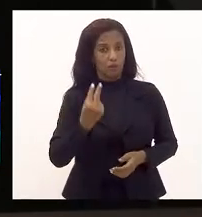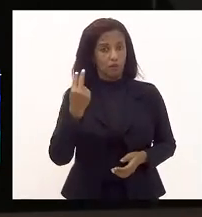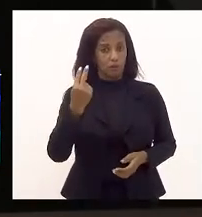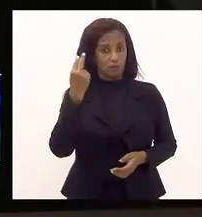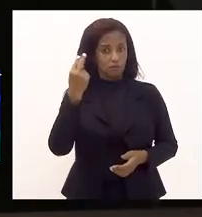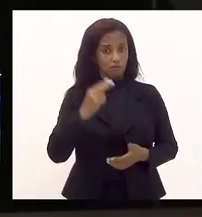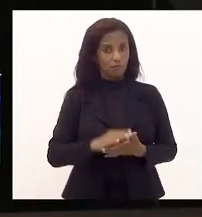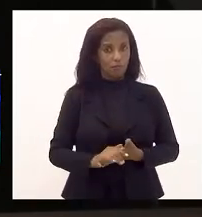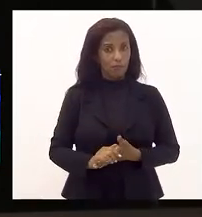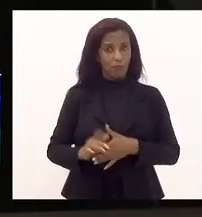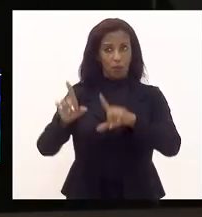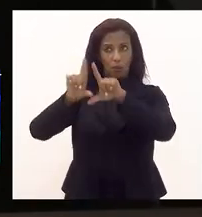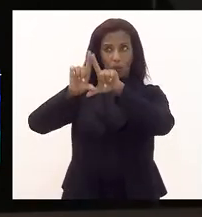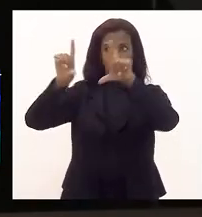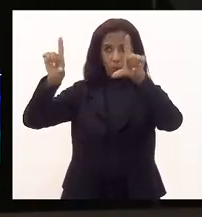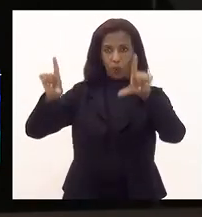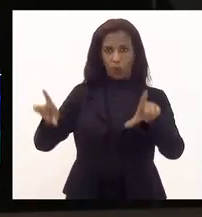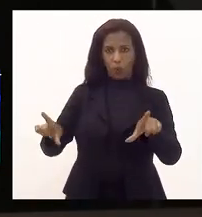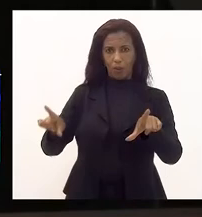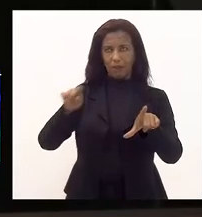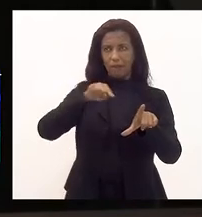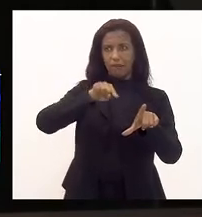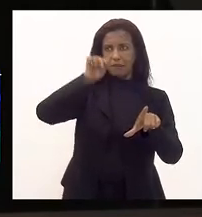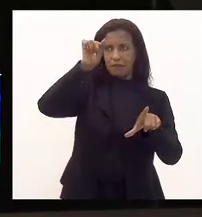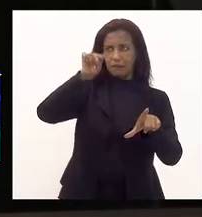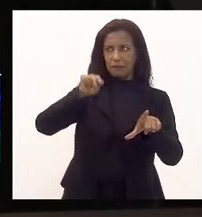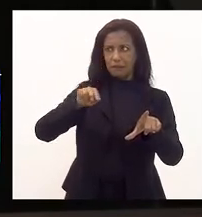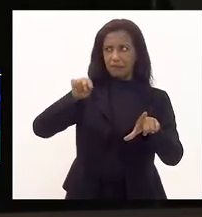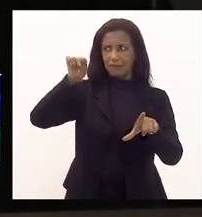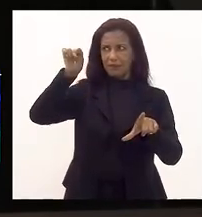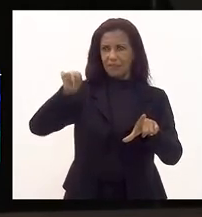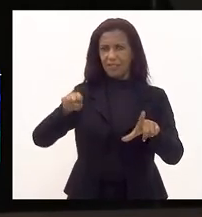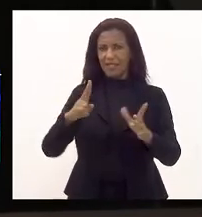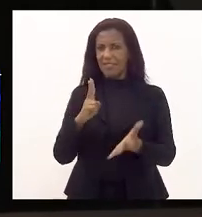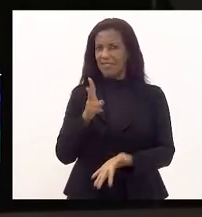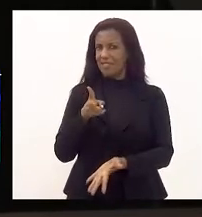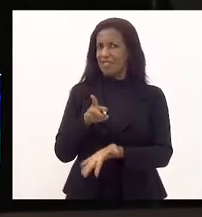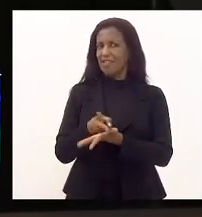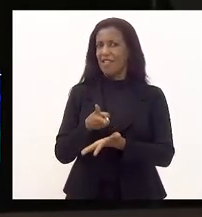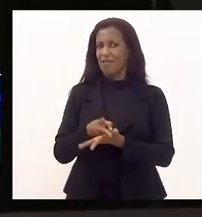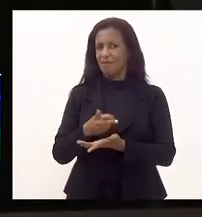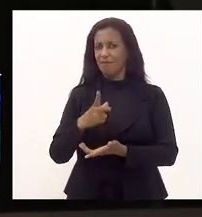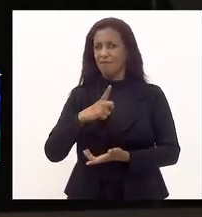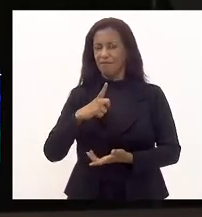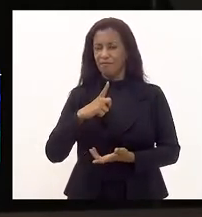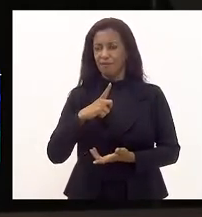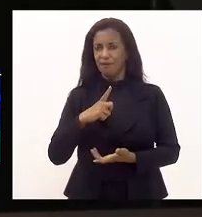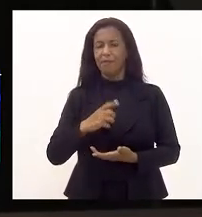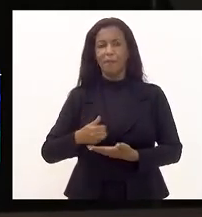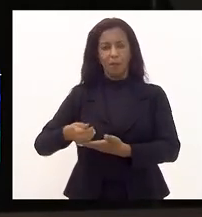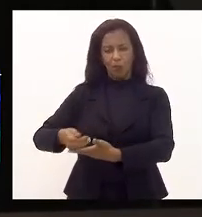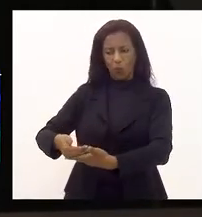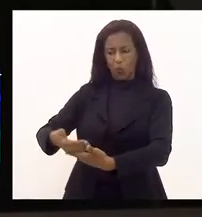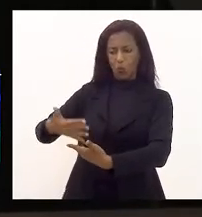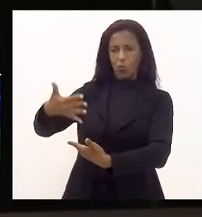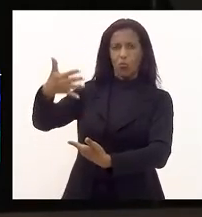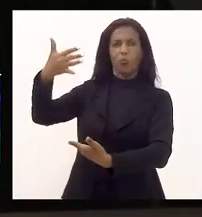através do data show, tem uma, sempre uma, uma aparição